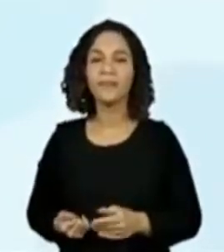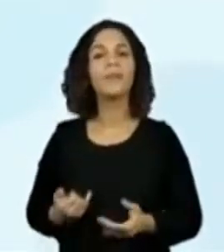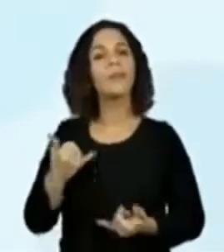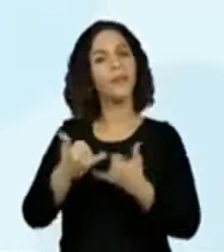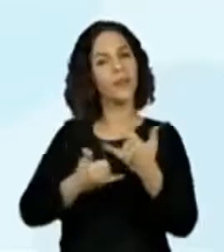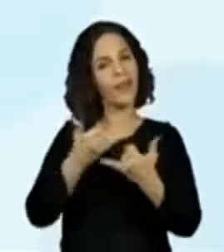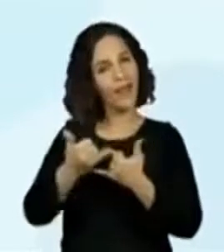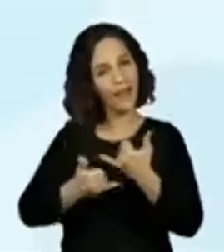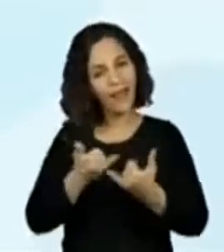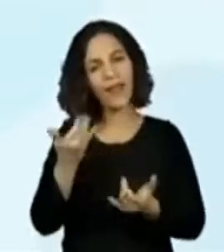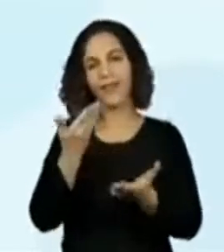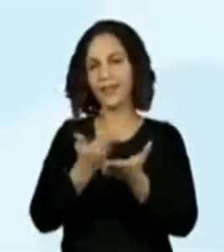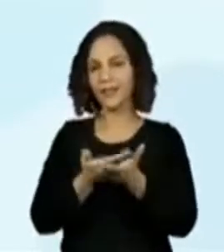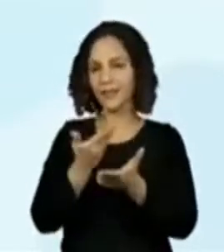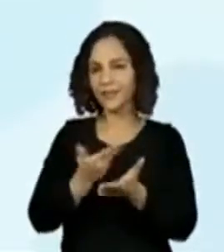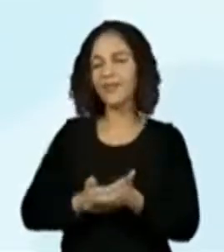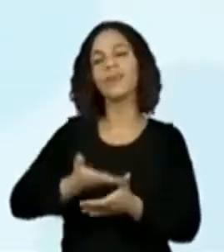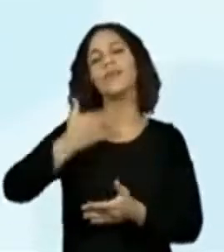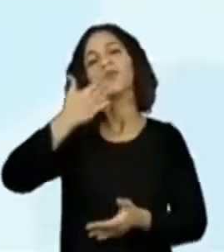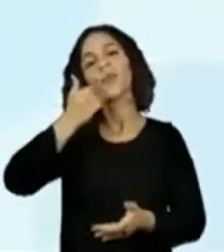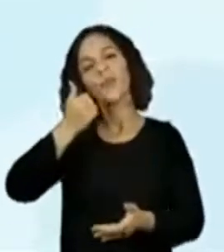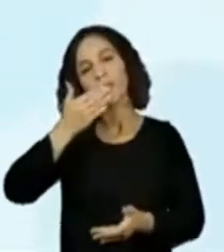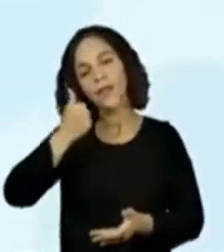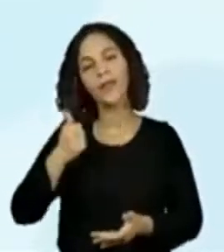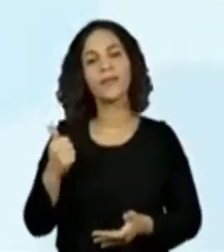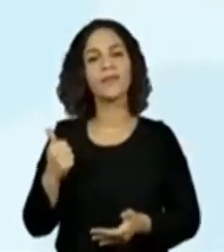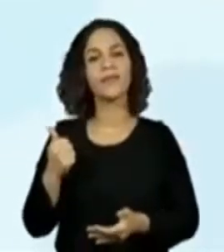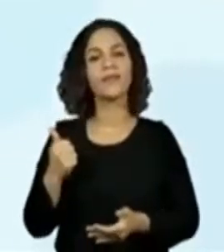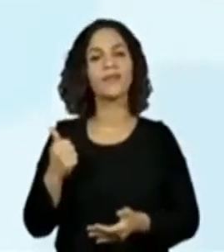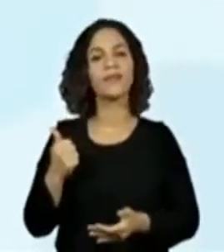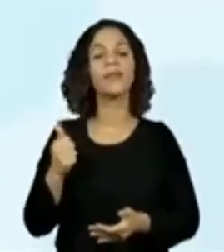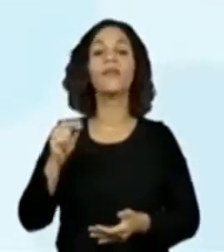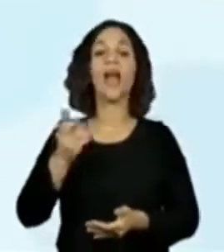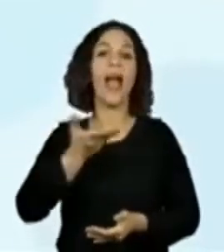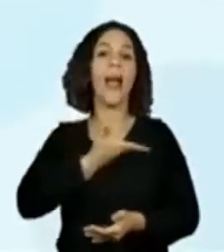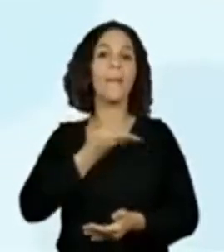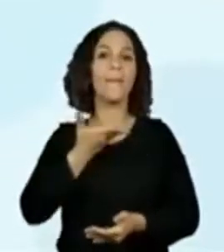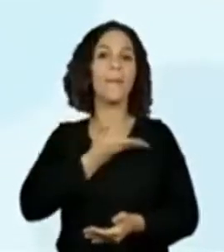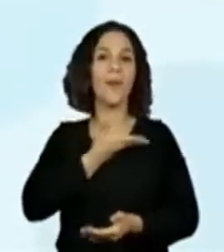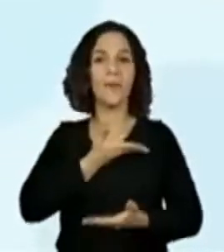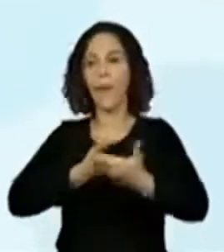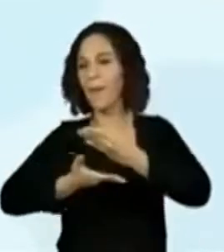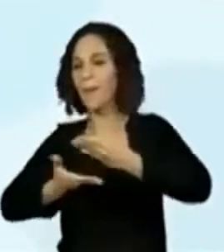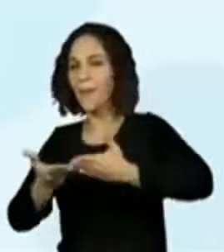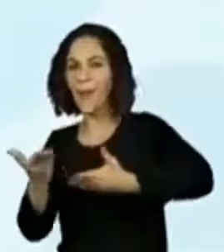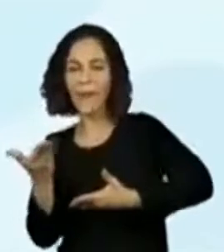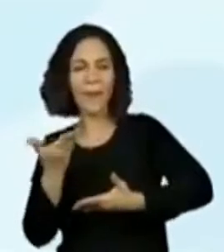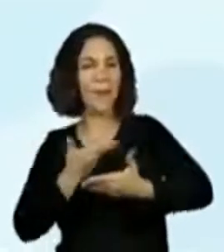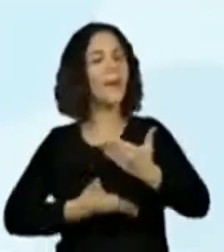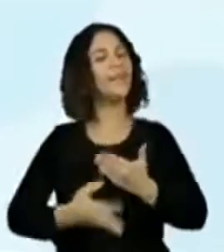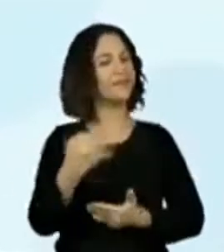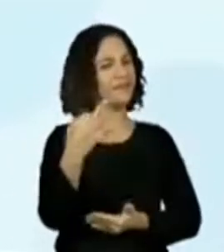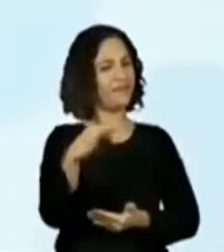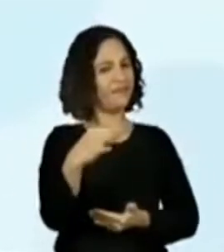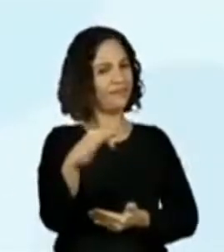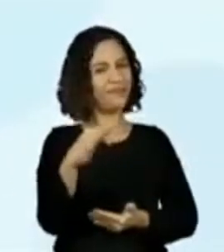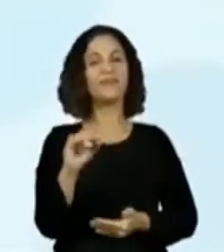Brincamos, estudamos, comemos. Fazemos amigos. Isso mesmo, Daniel. Nós